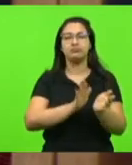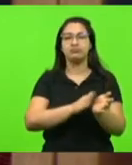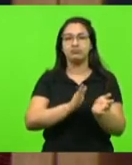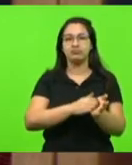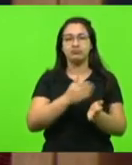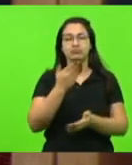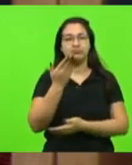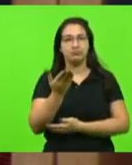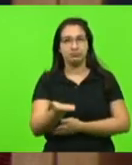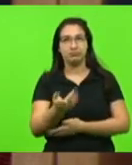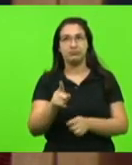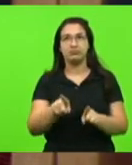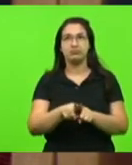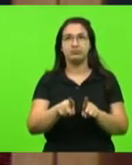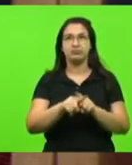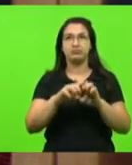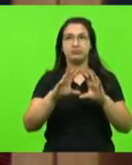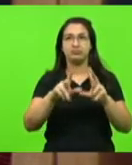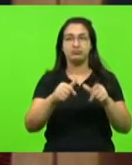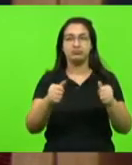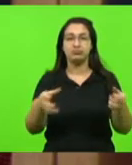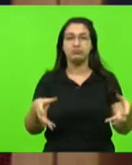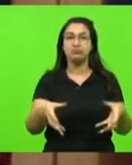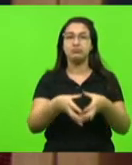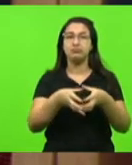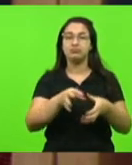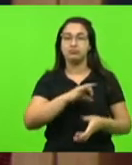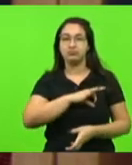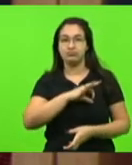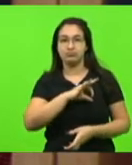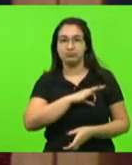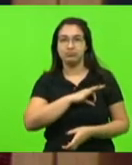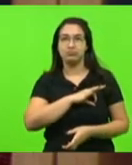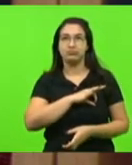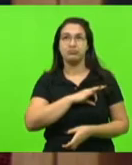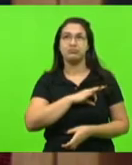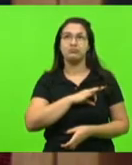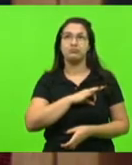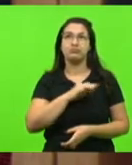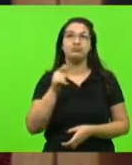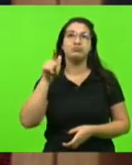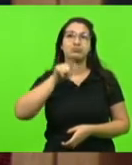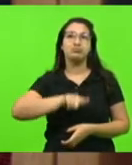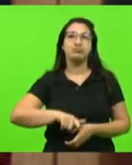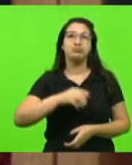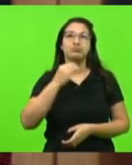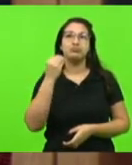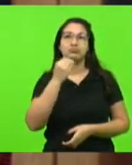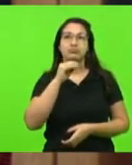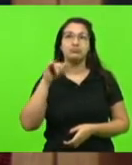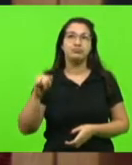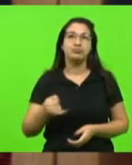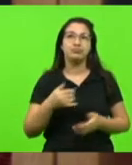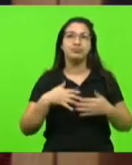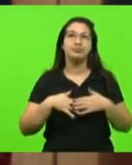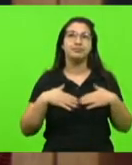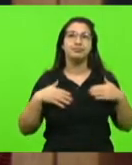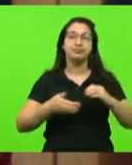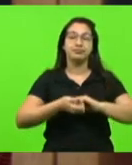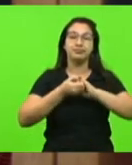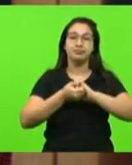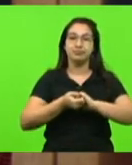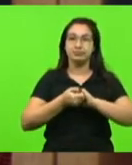excelência e a toda a corporação. E eu quero também, pela ordem, brevemente aproveitar o momento para saudar as